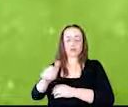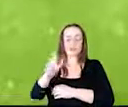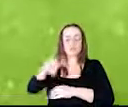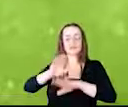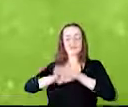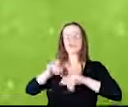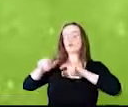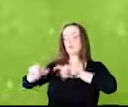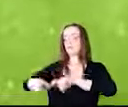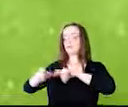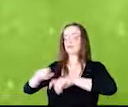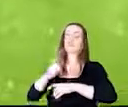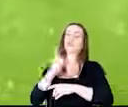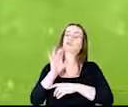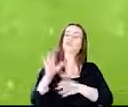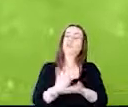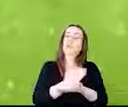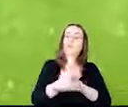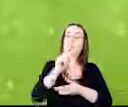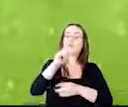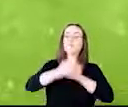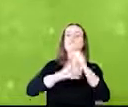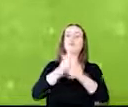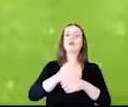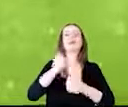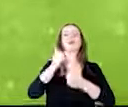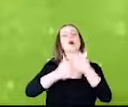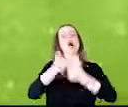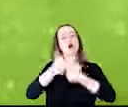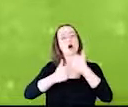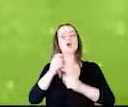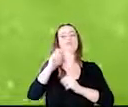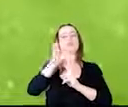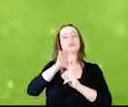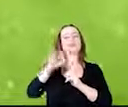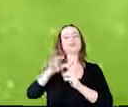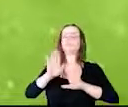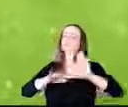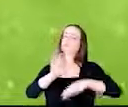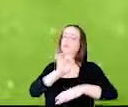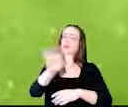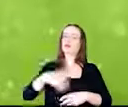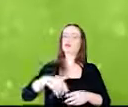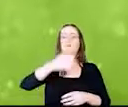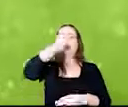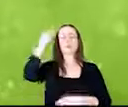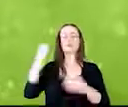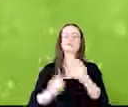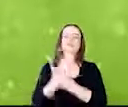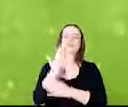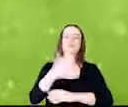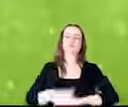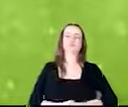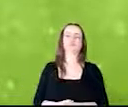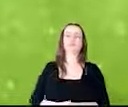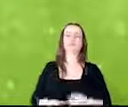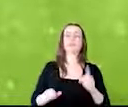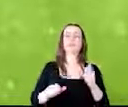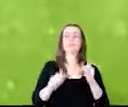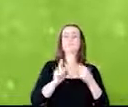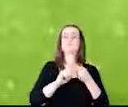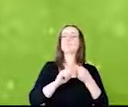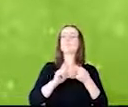uma safra só por ano, arroz, soja, depende de como cada um começou. Bom, o primeiro ponto da sustentabilidade no Brasil é a